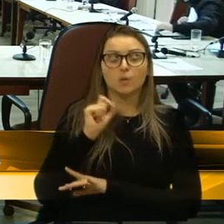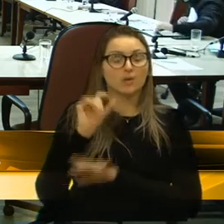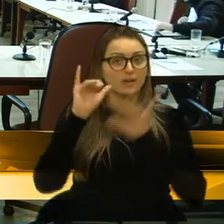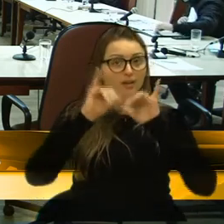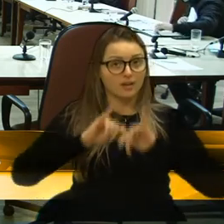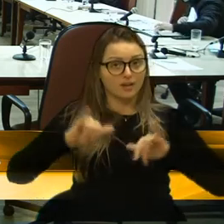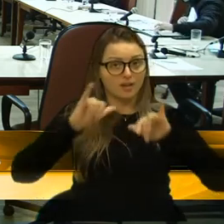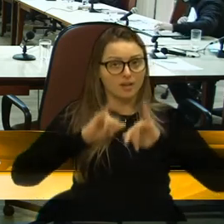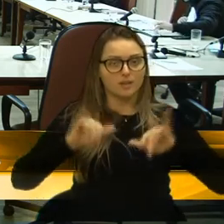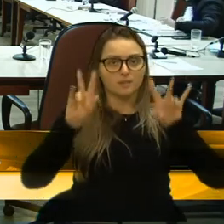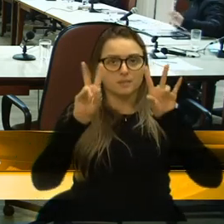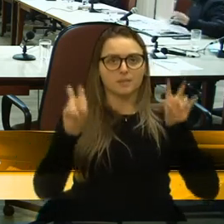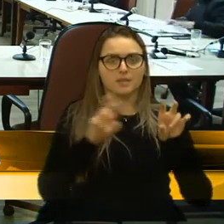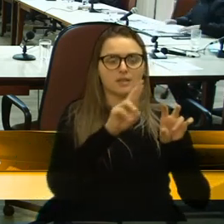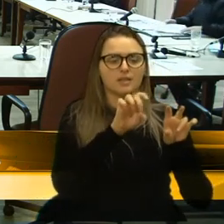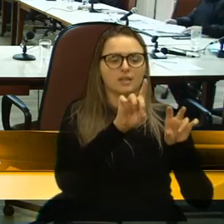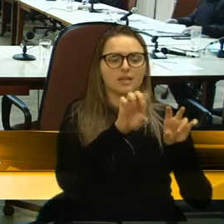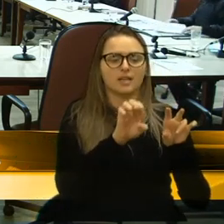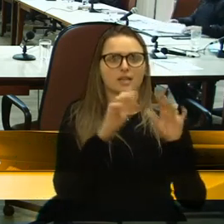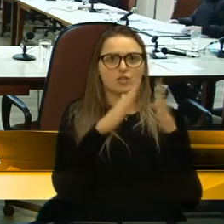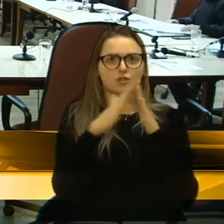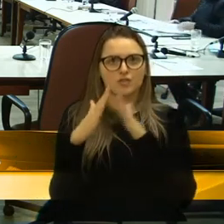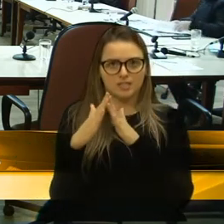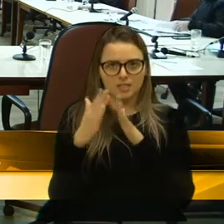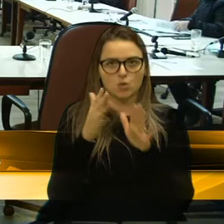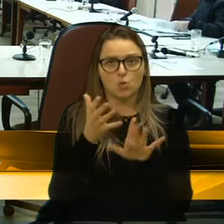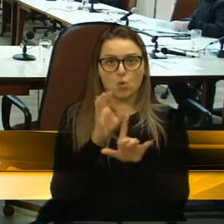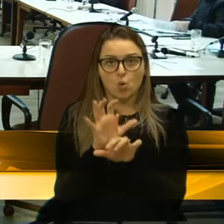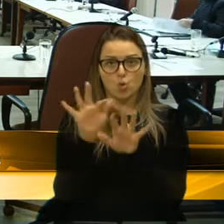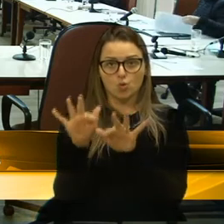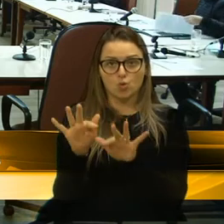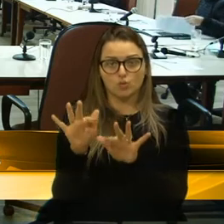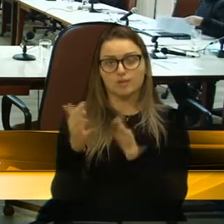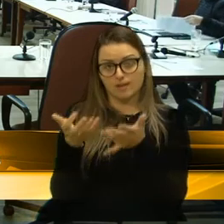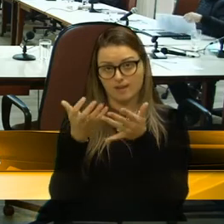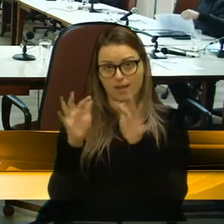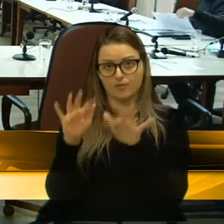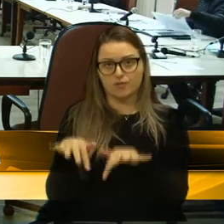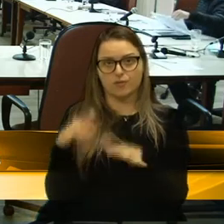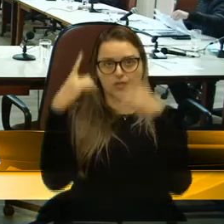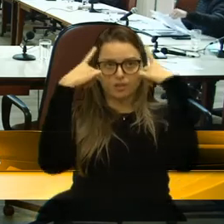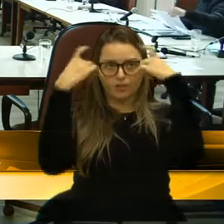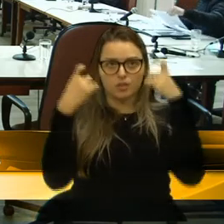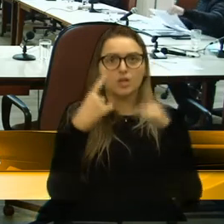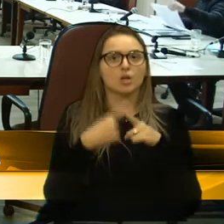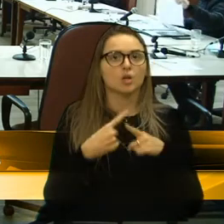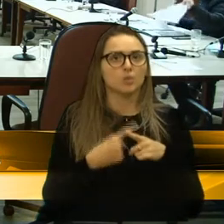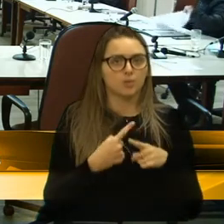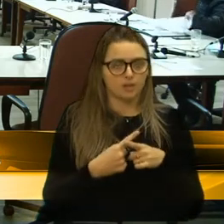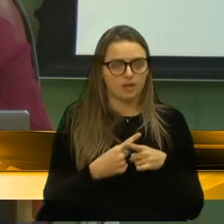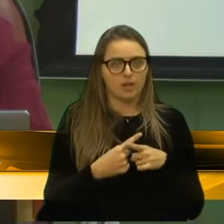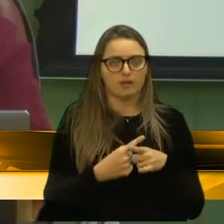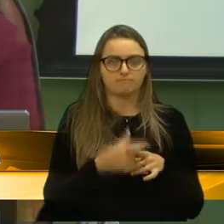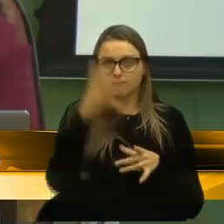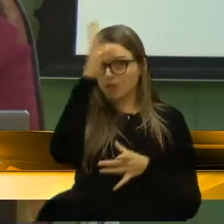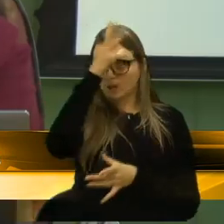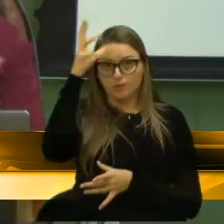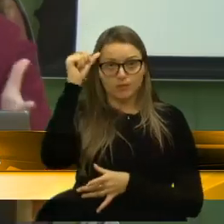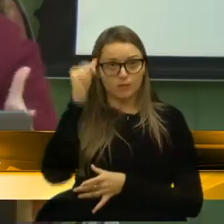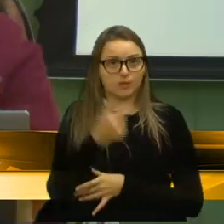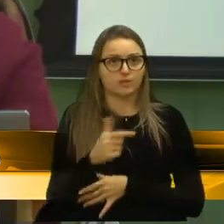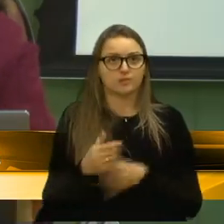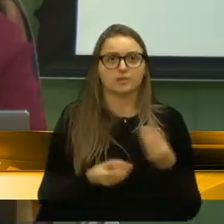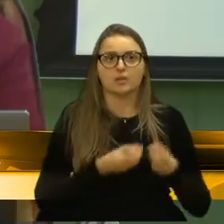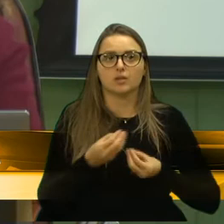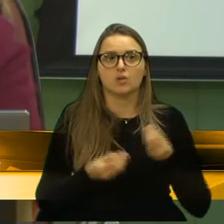da rede de vizinhos contra a violência é muito importante, porque o poder público não tem a abrangência de estar